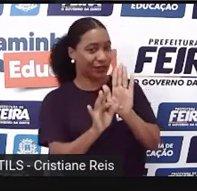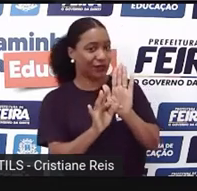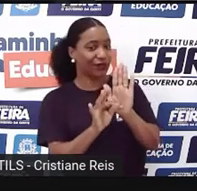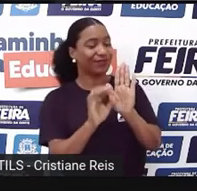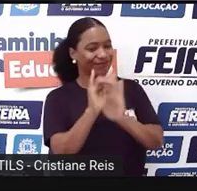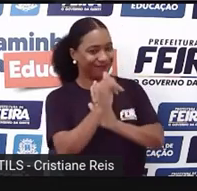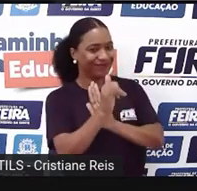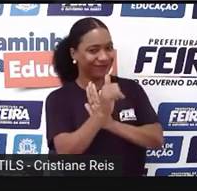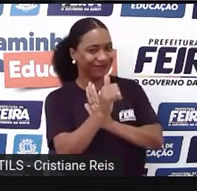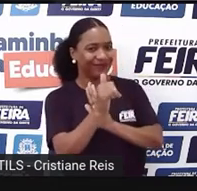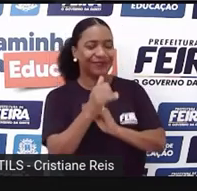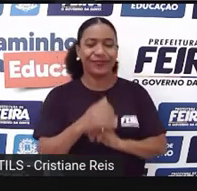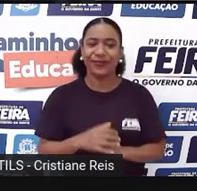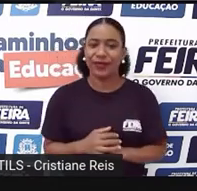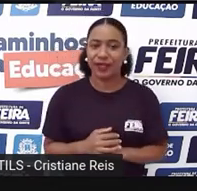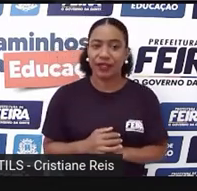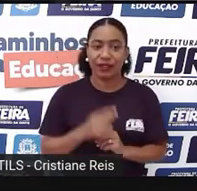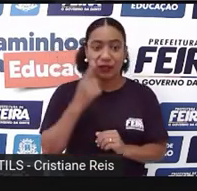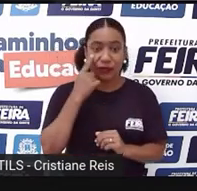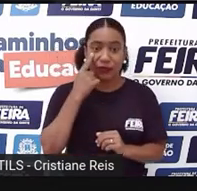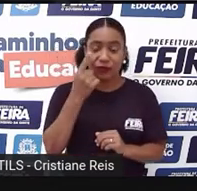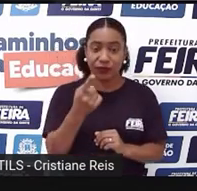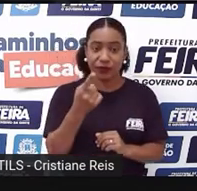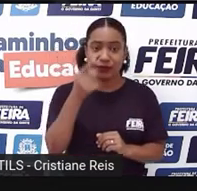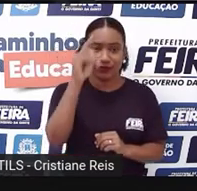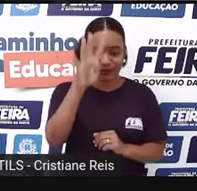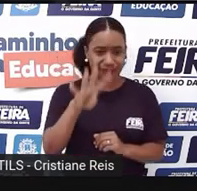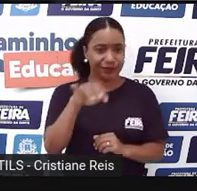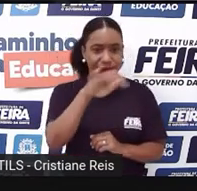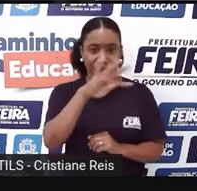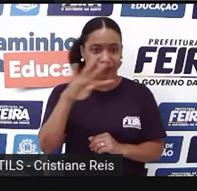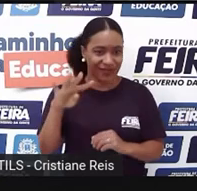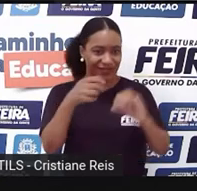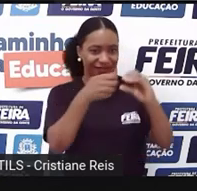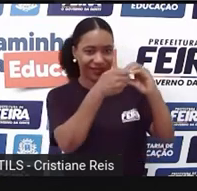especificamente. Então, aqui nós temos os characters.